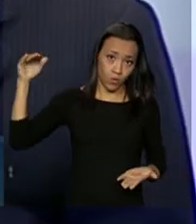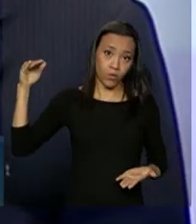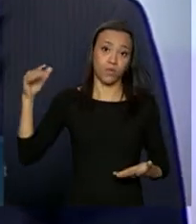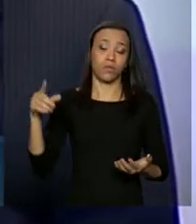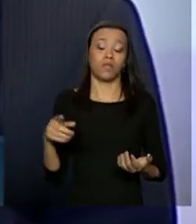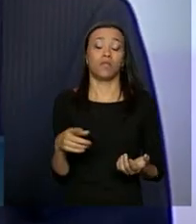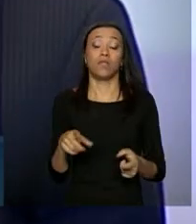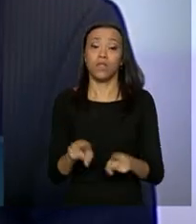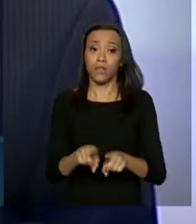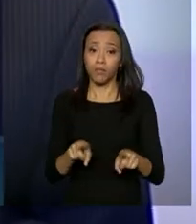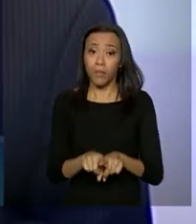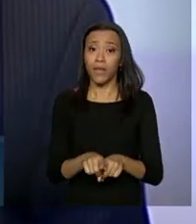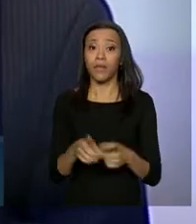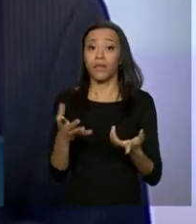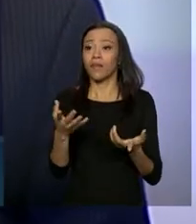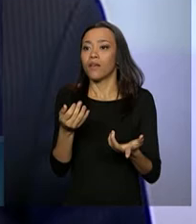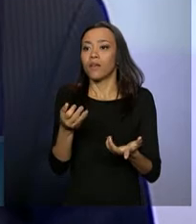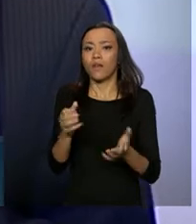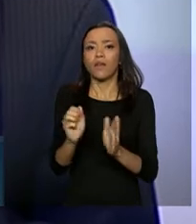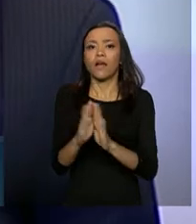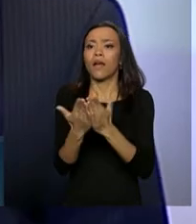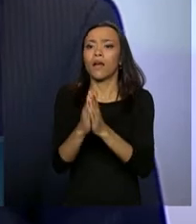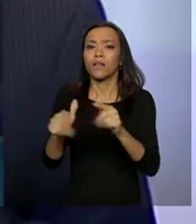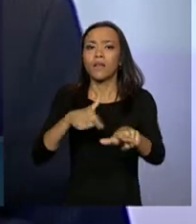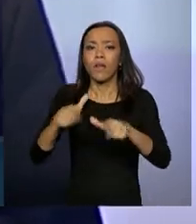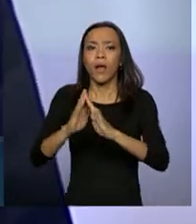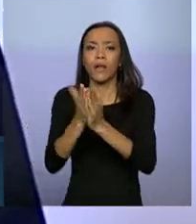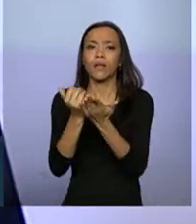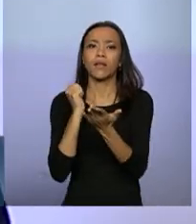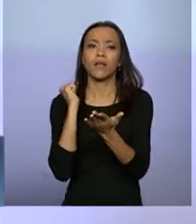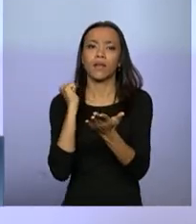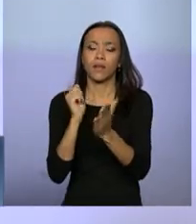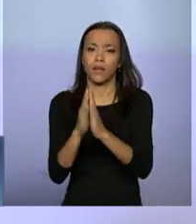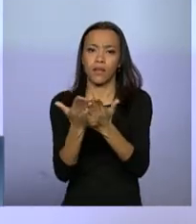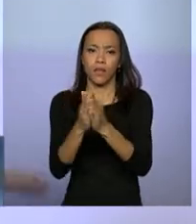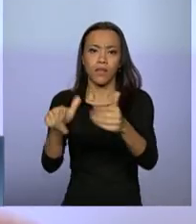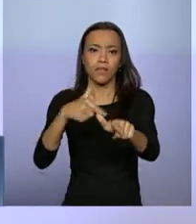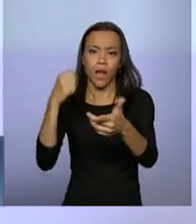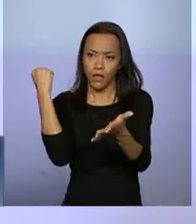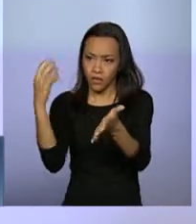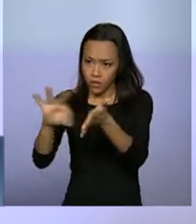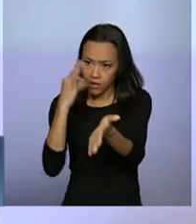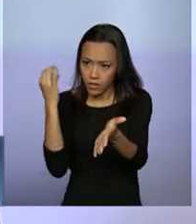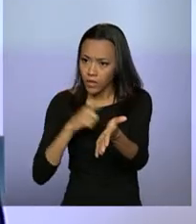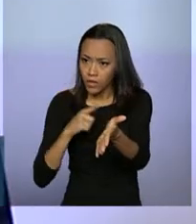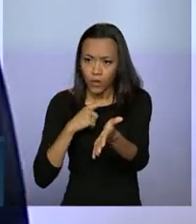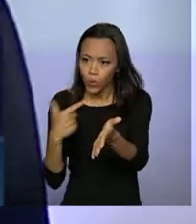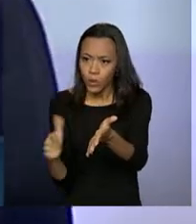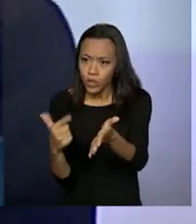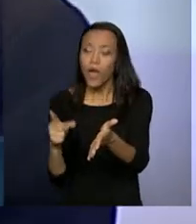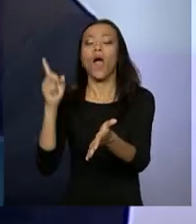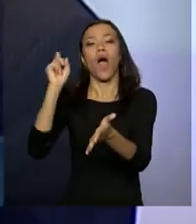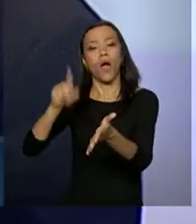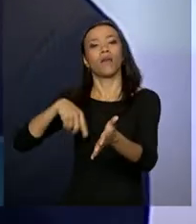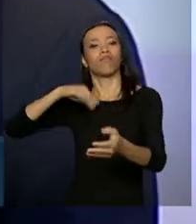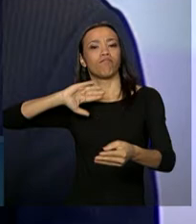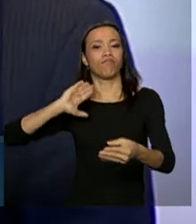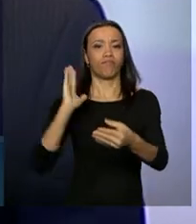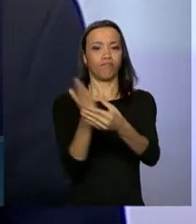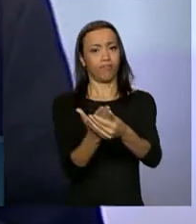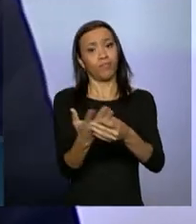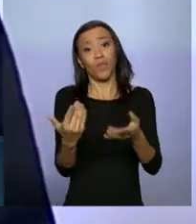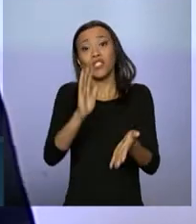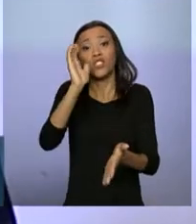informalidade, que é tão grave quanto ao trabalho escravo. porque nega aos trabalhadores direitos trabalhistas, direitos